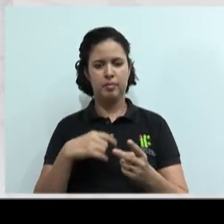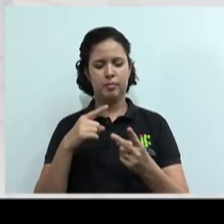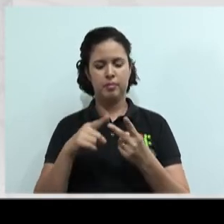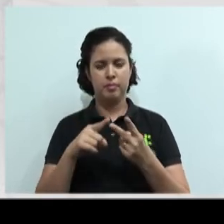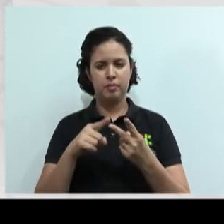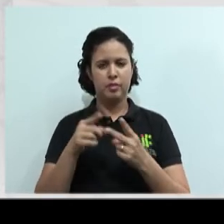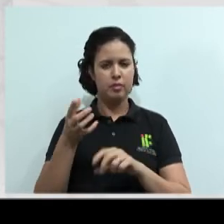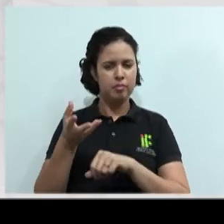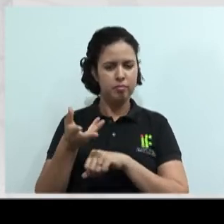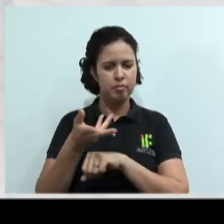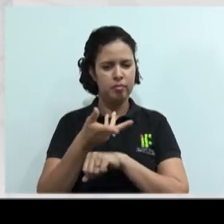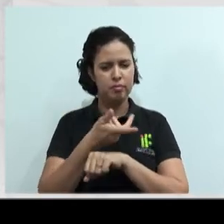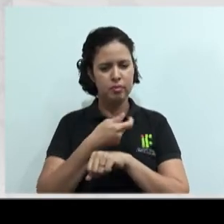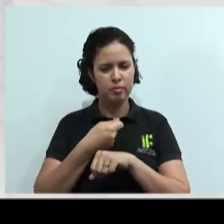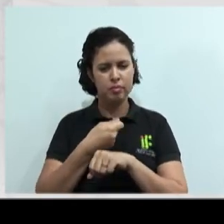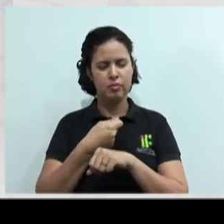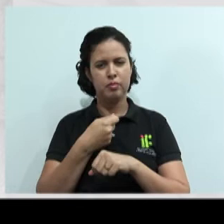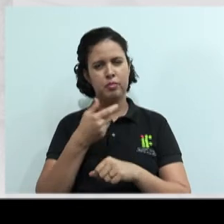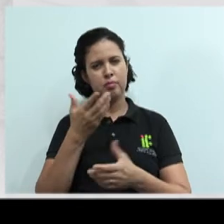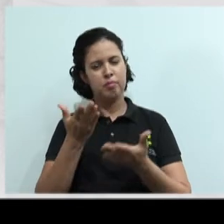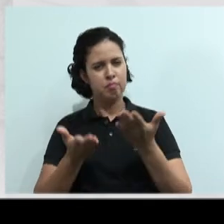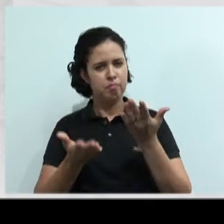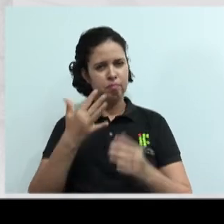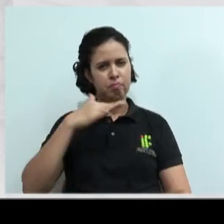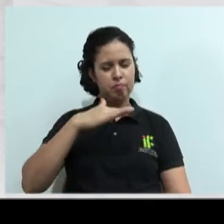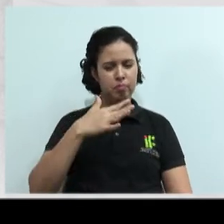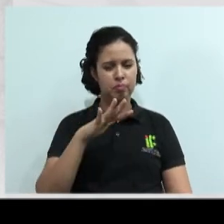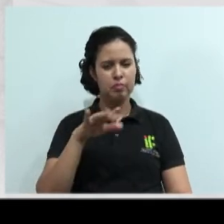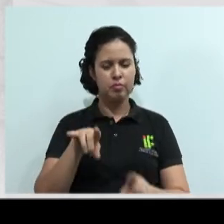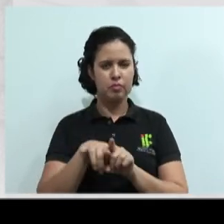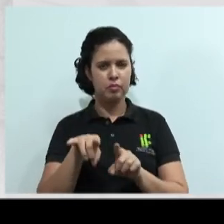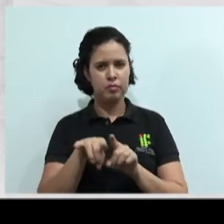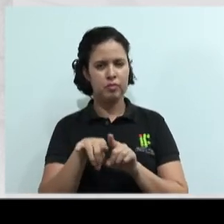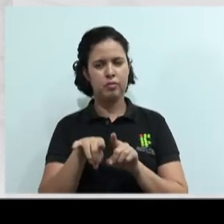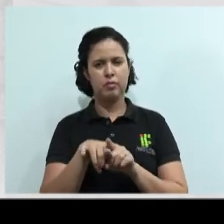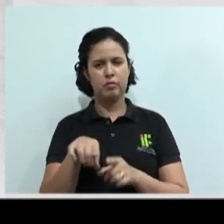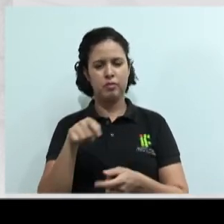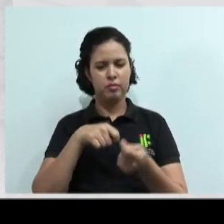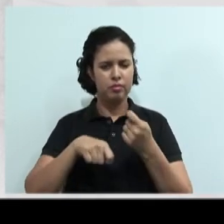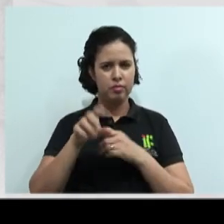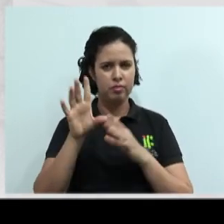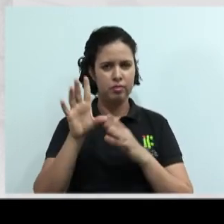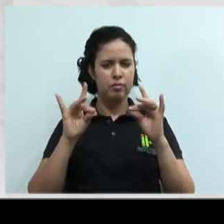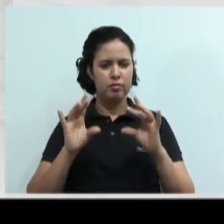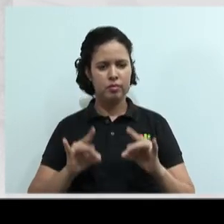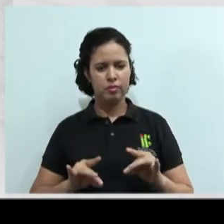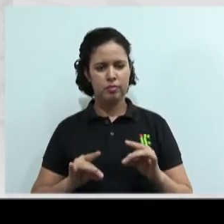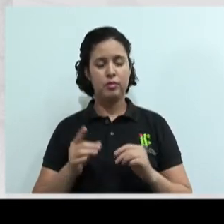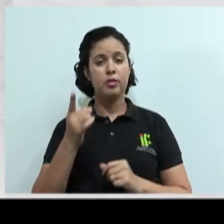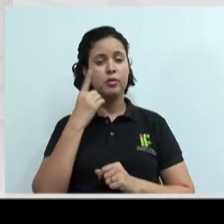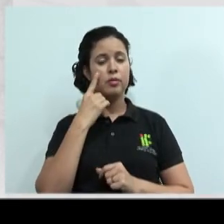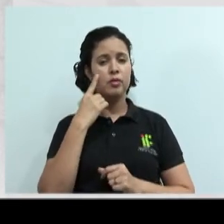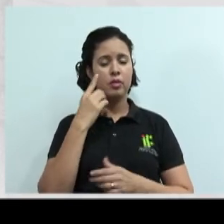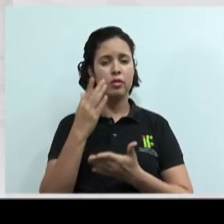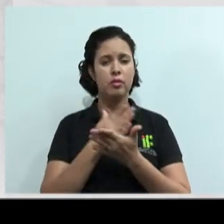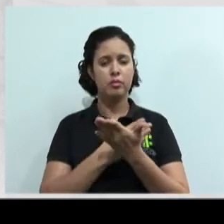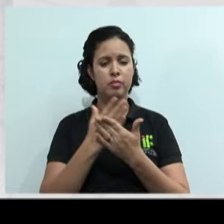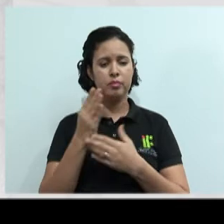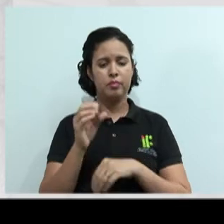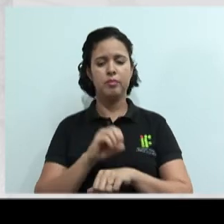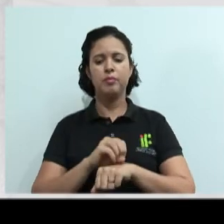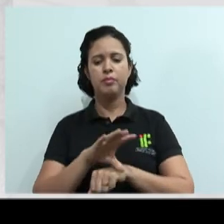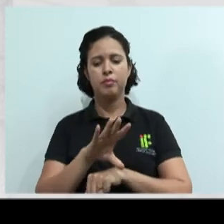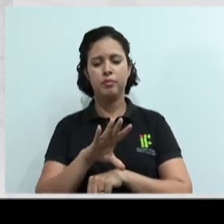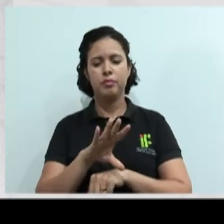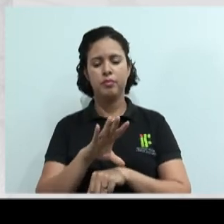persuasivo, o estável e o negociador detalhista. Acompanhe conosco aí algumas dicas de como se comunicar